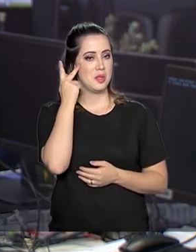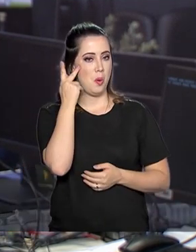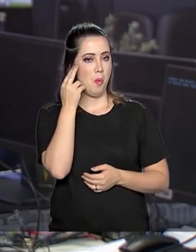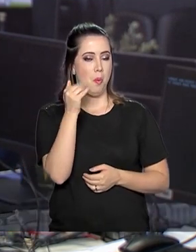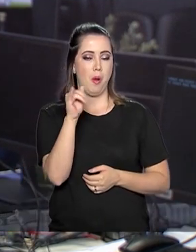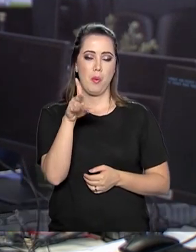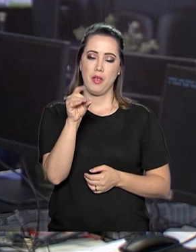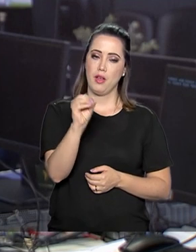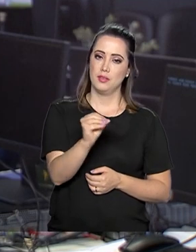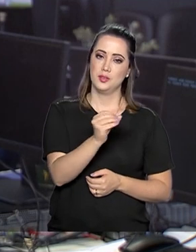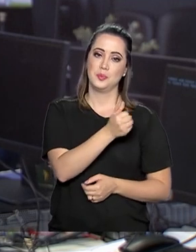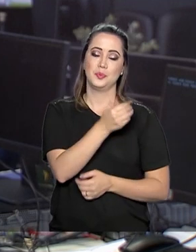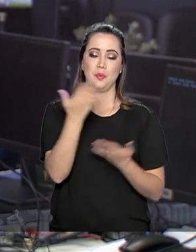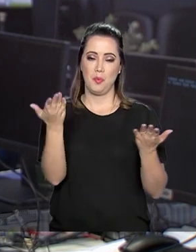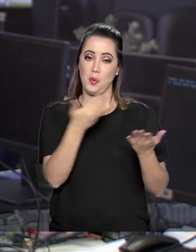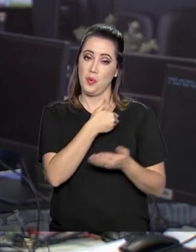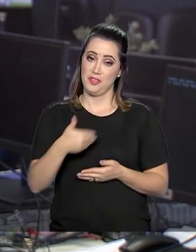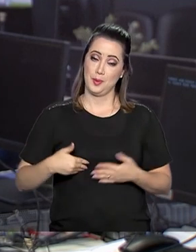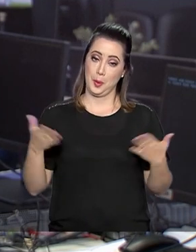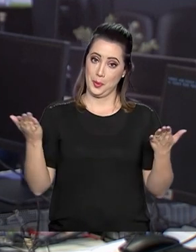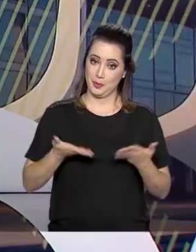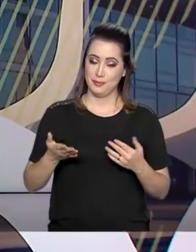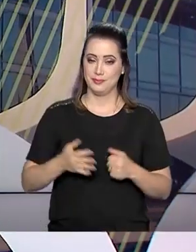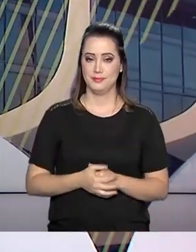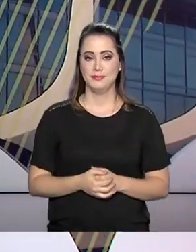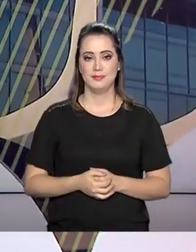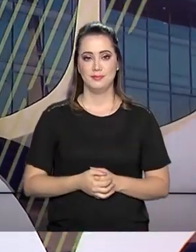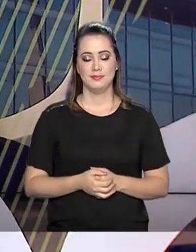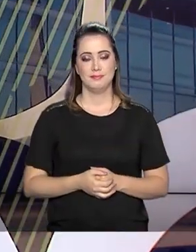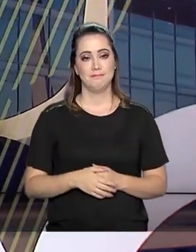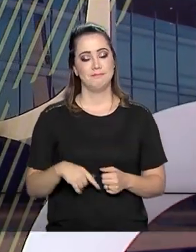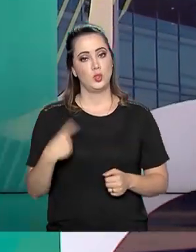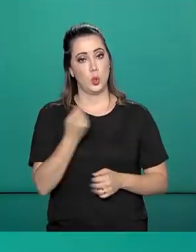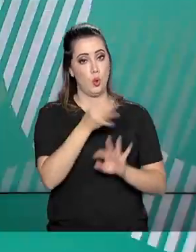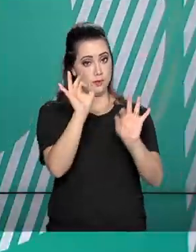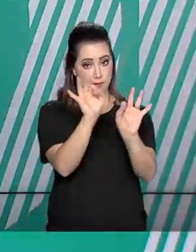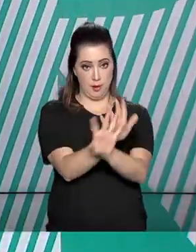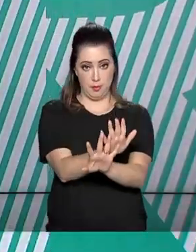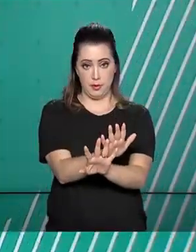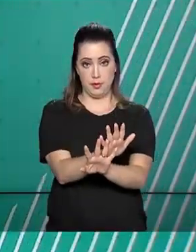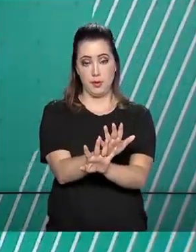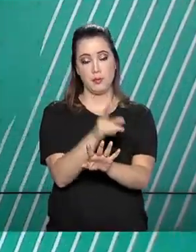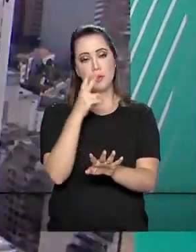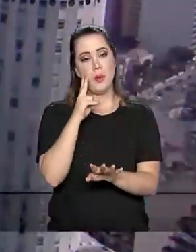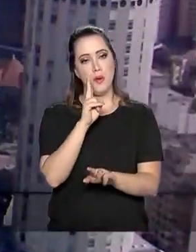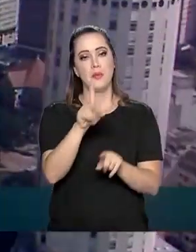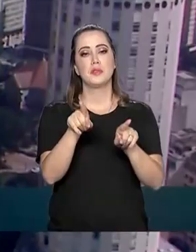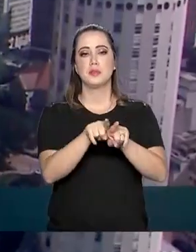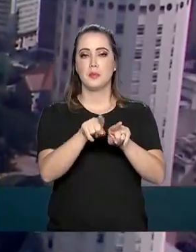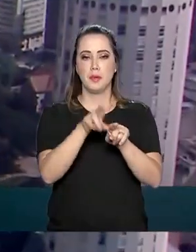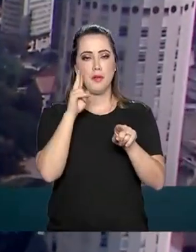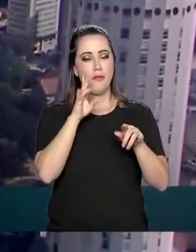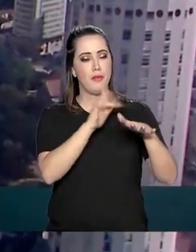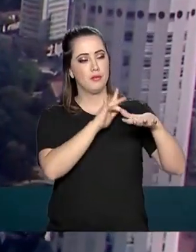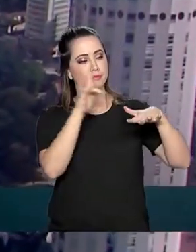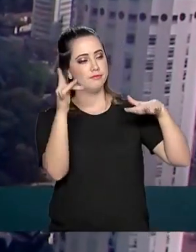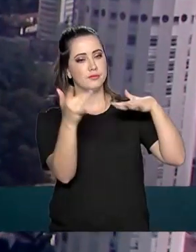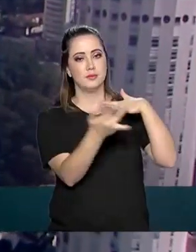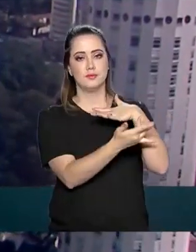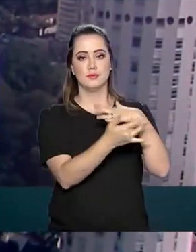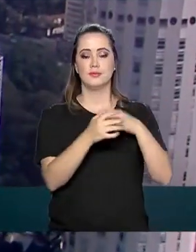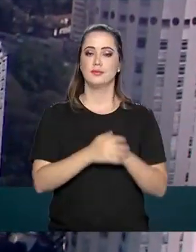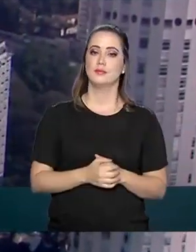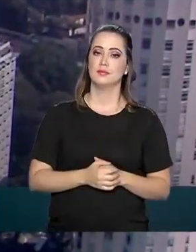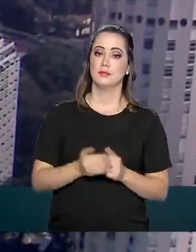Paulo, Ricardo Ferraz para o Governo Agora. E o Governo Agora fica por aqui, mas você pode continuar nos acompanhando